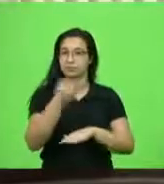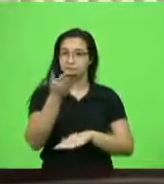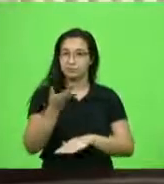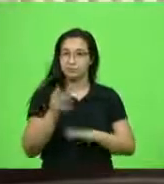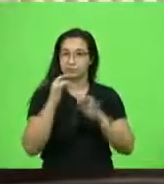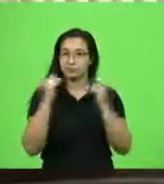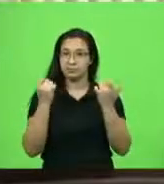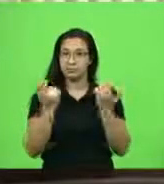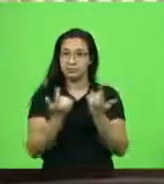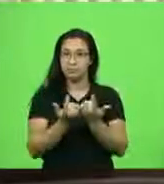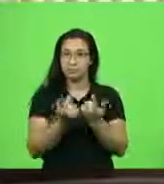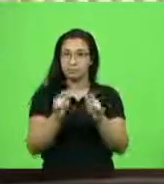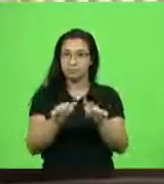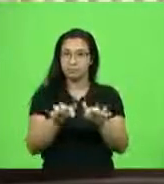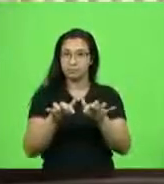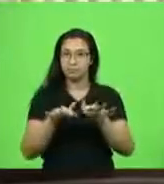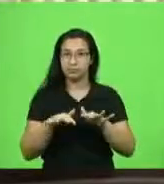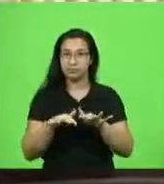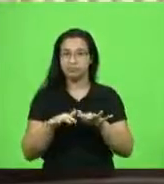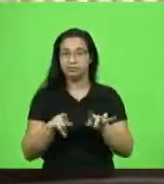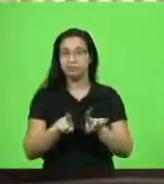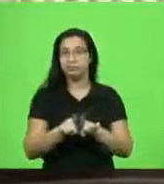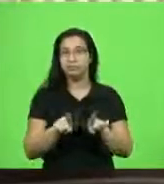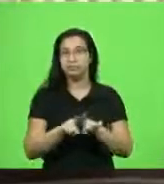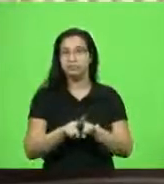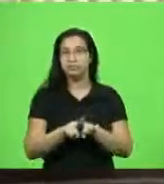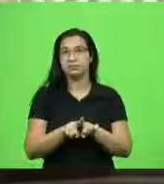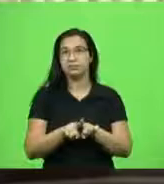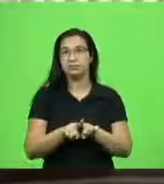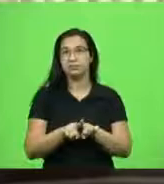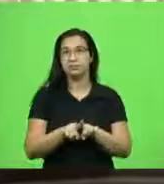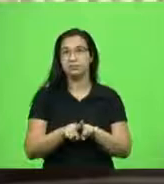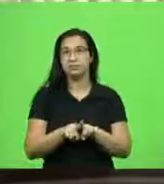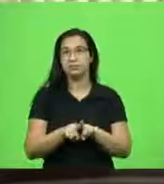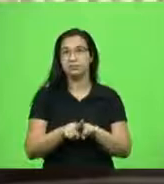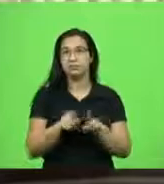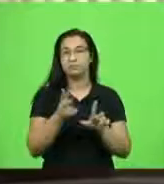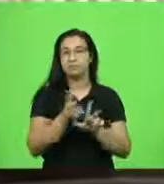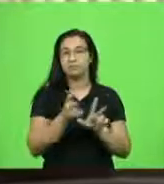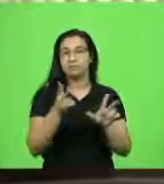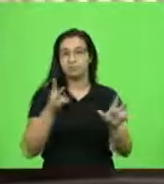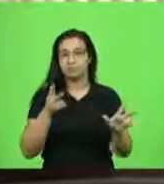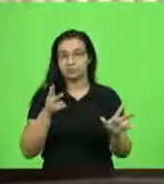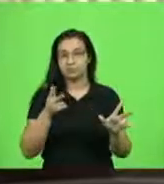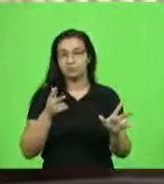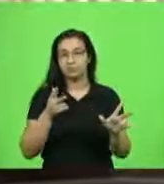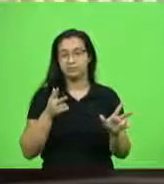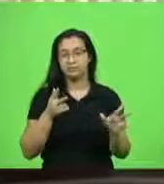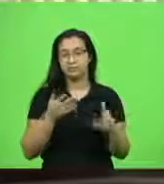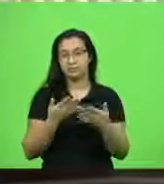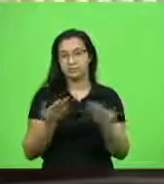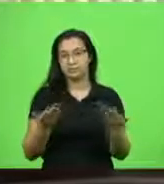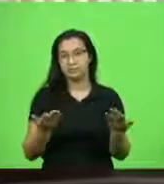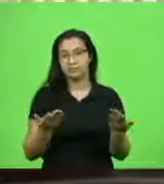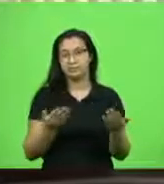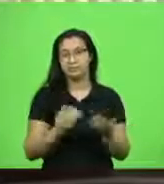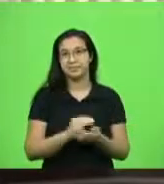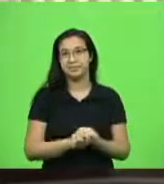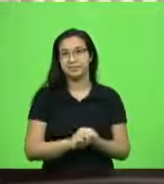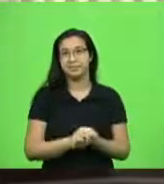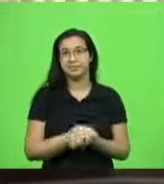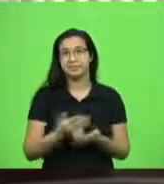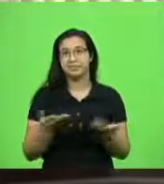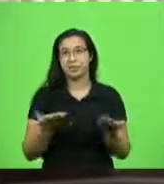plenário, como também a todos que estão como eu de forma online. Hoje eu estou no meu